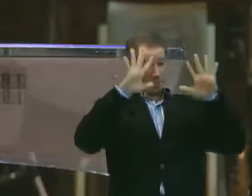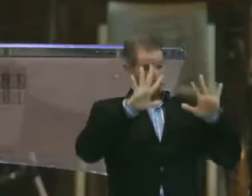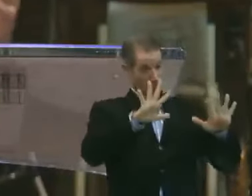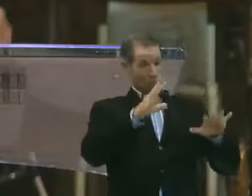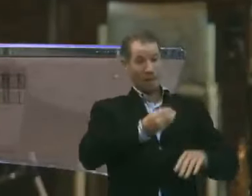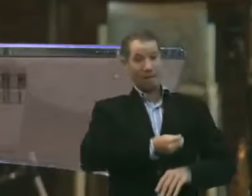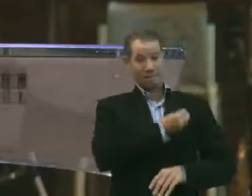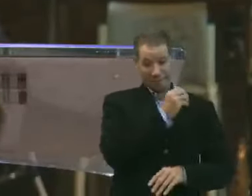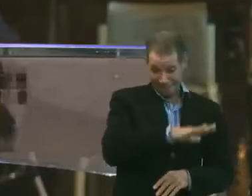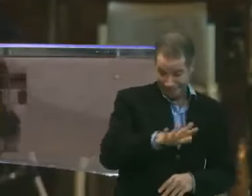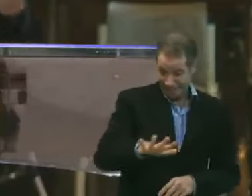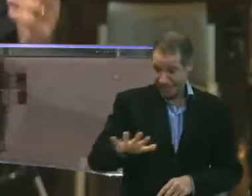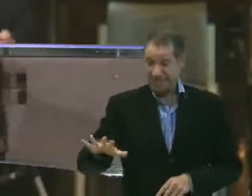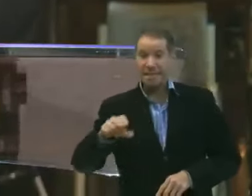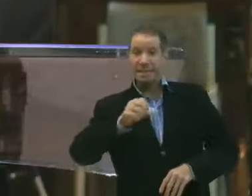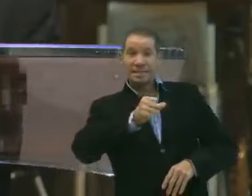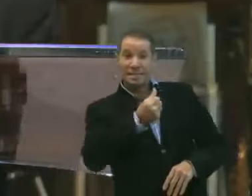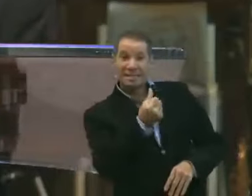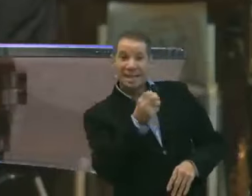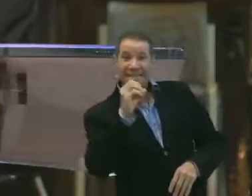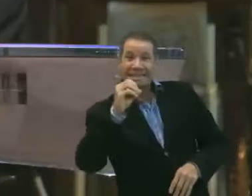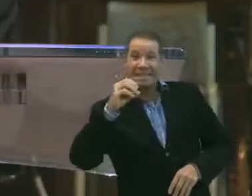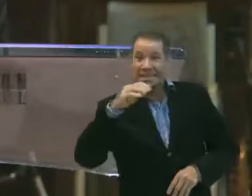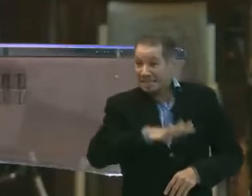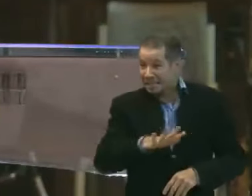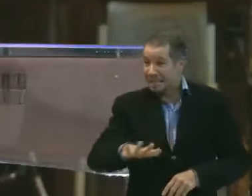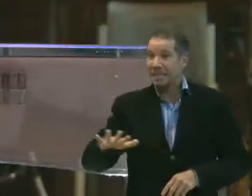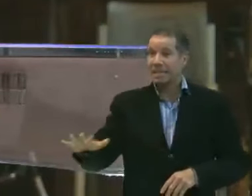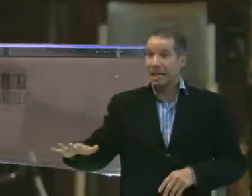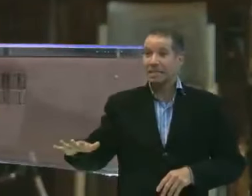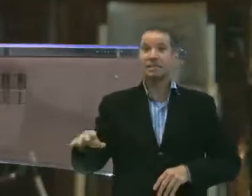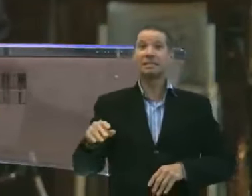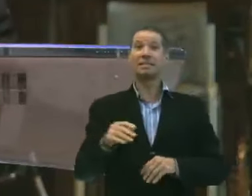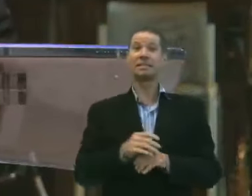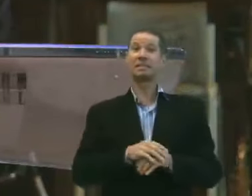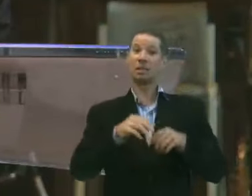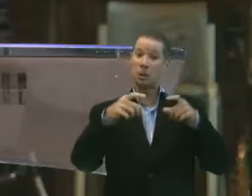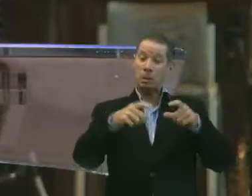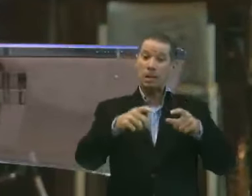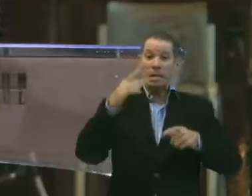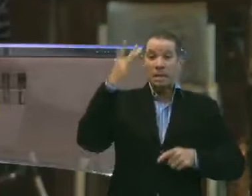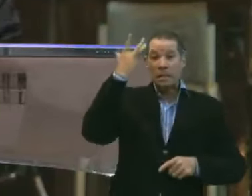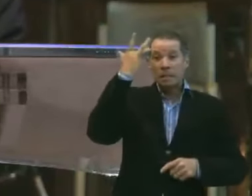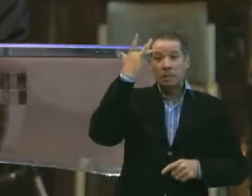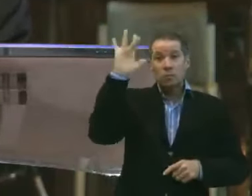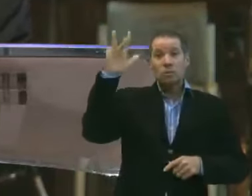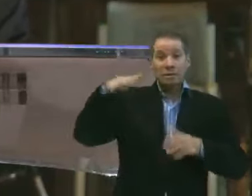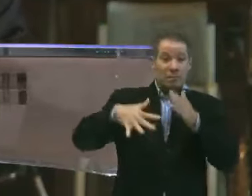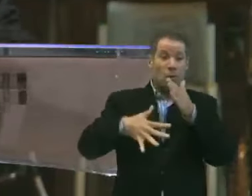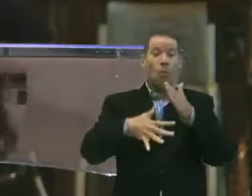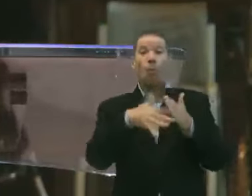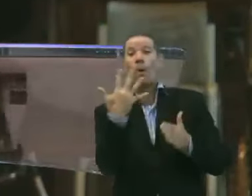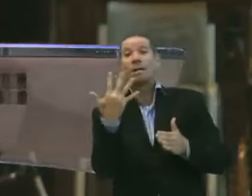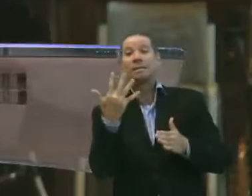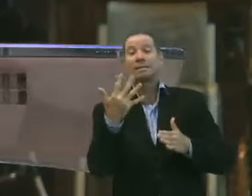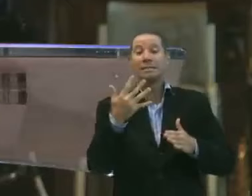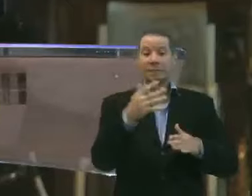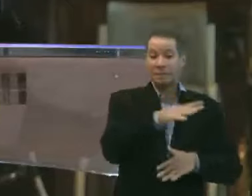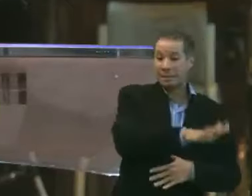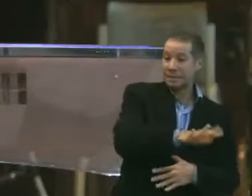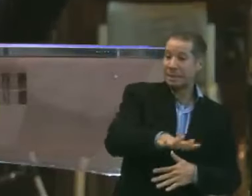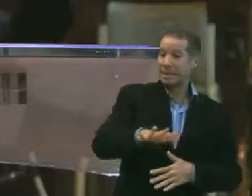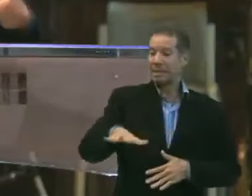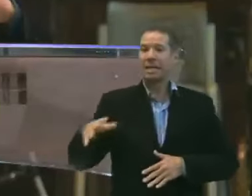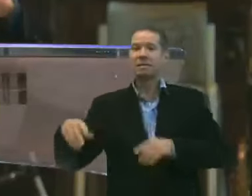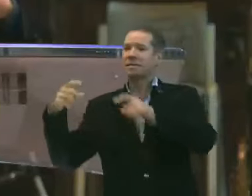a vida dessas crianças. 600 crianças foram mencionadas ali. E a gente não sabe quantas crianças virão de outros